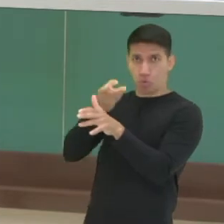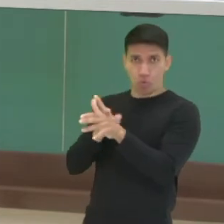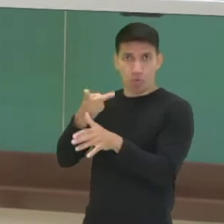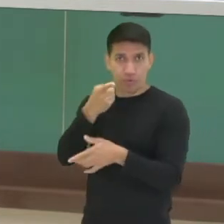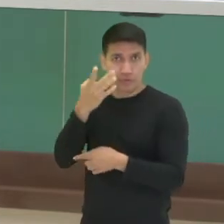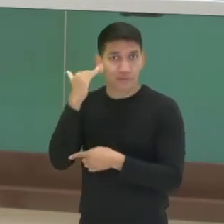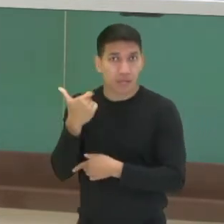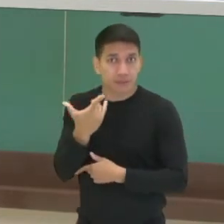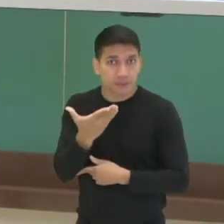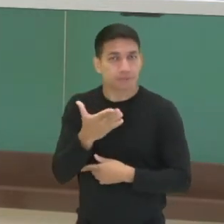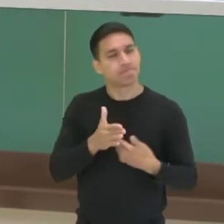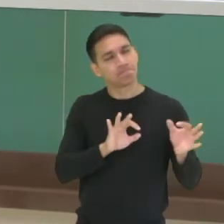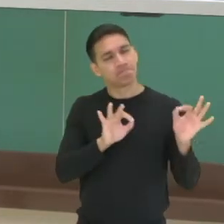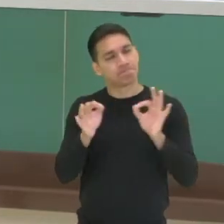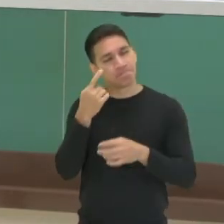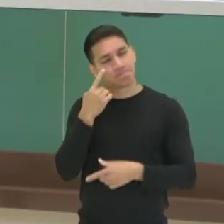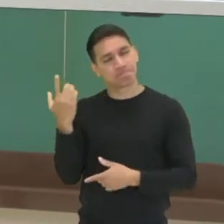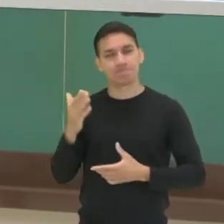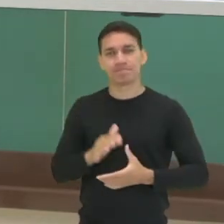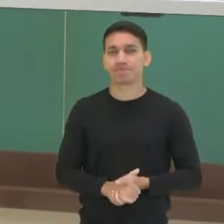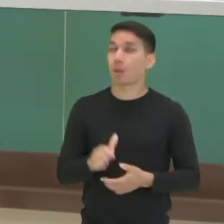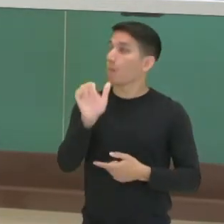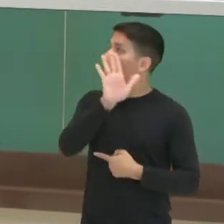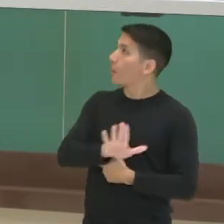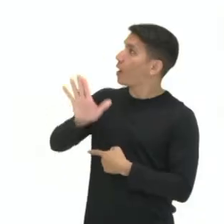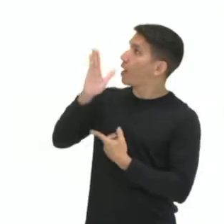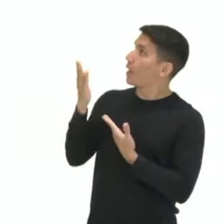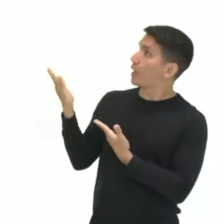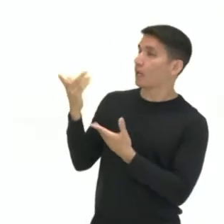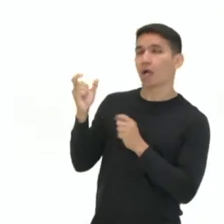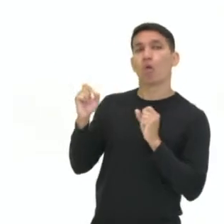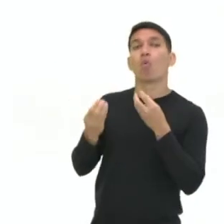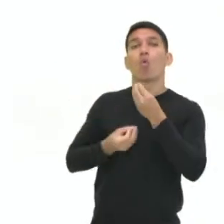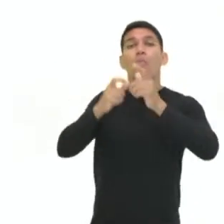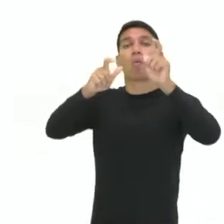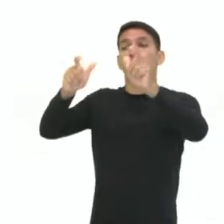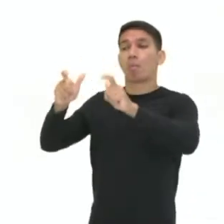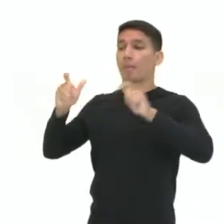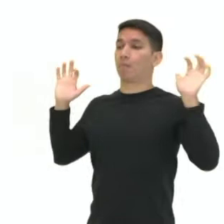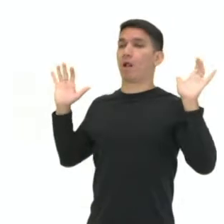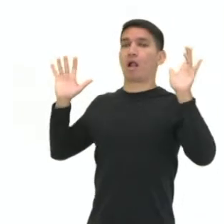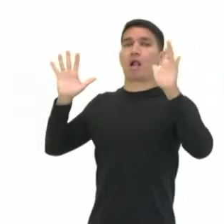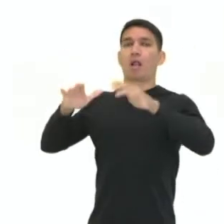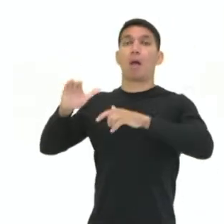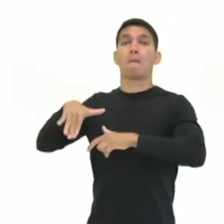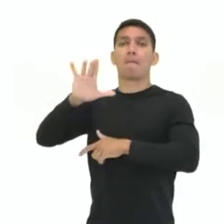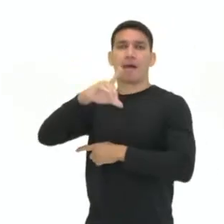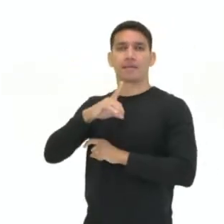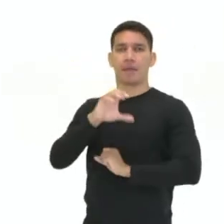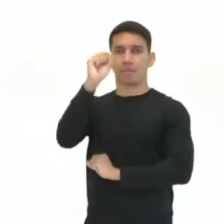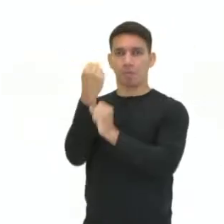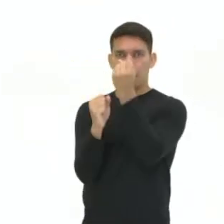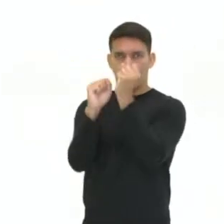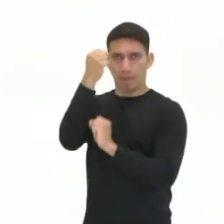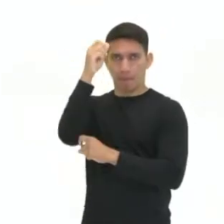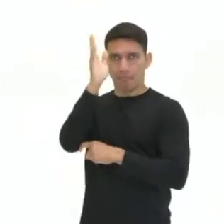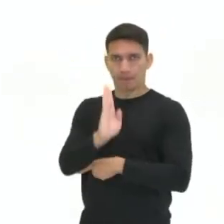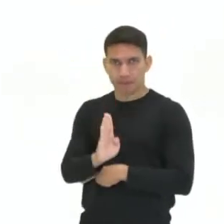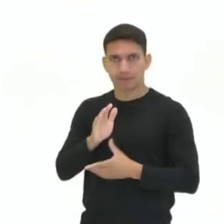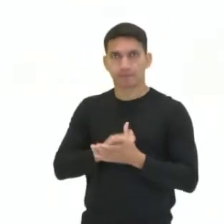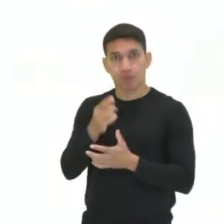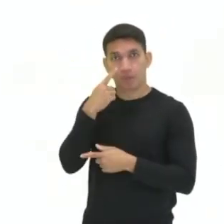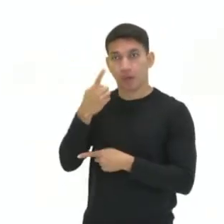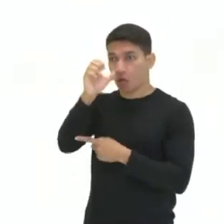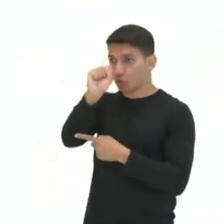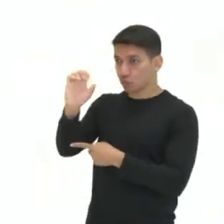acompanhar aqui então. Então aqui tem um mapa mostrando onde é se concentram as maiores regiões industriais do Brasil. Repare aqui a região